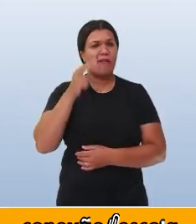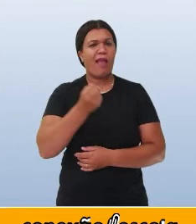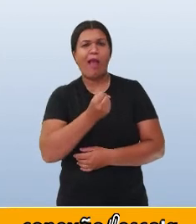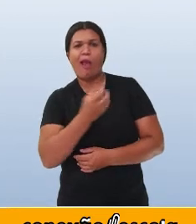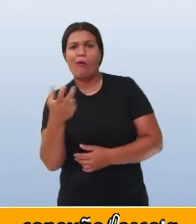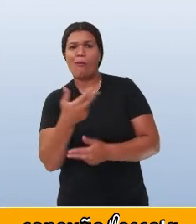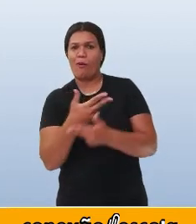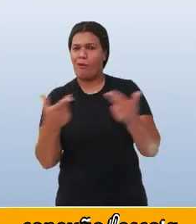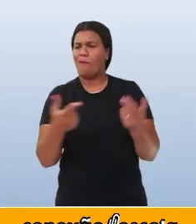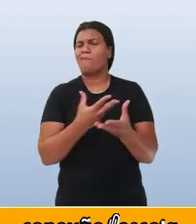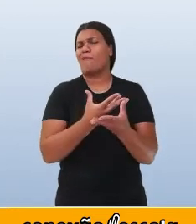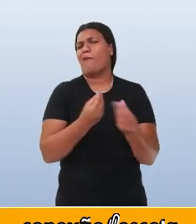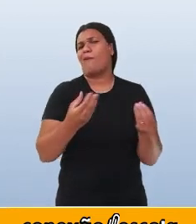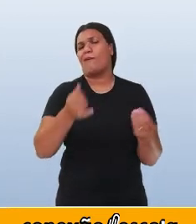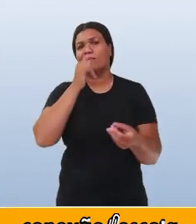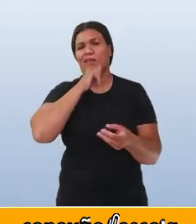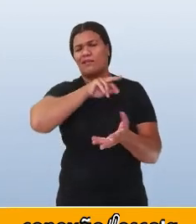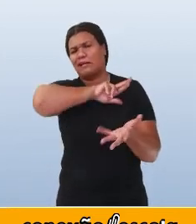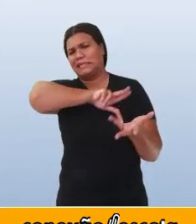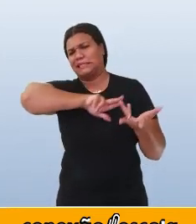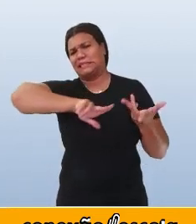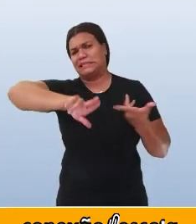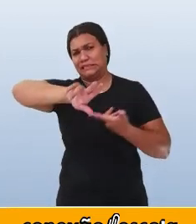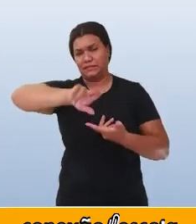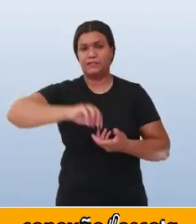dos muitos exemplos que temos.